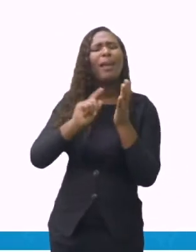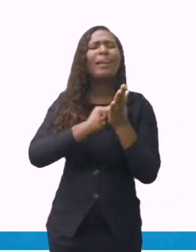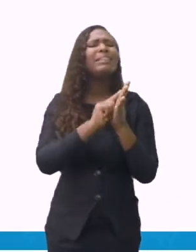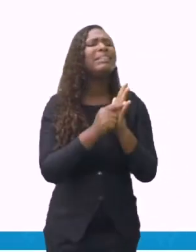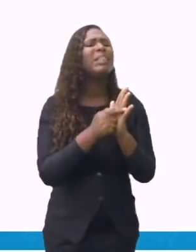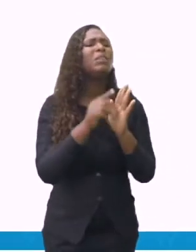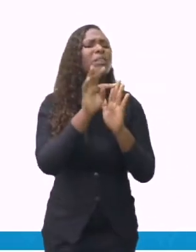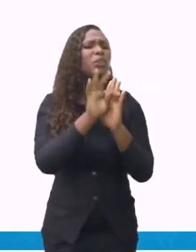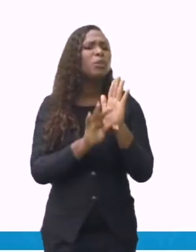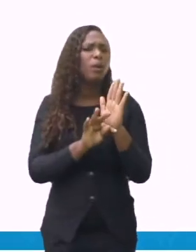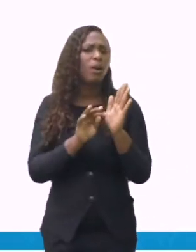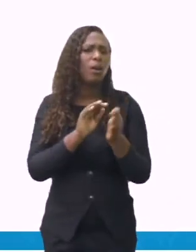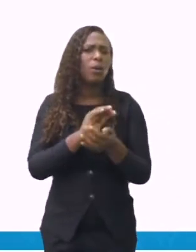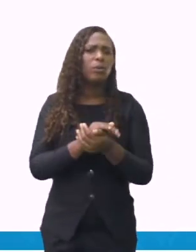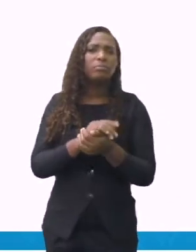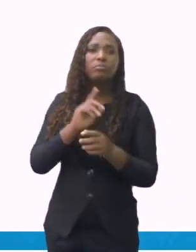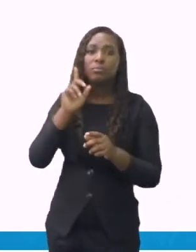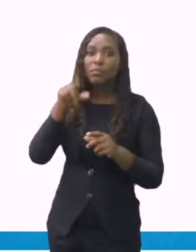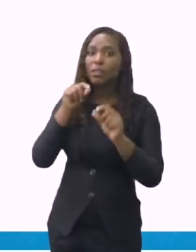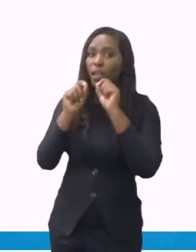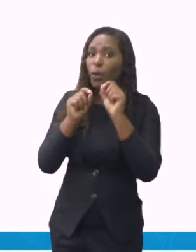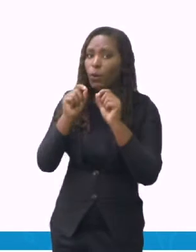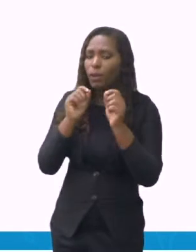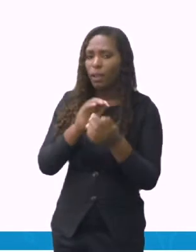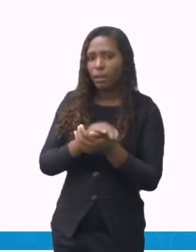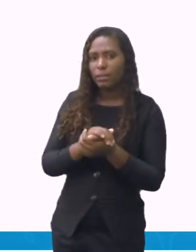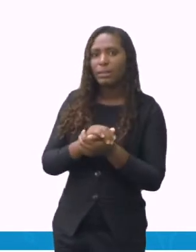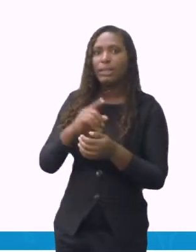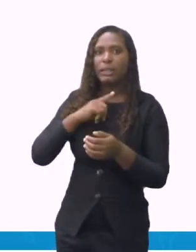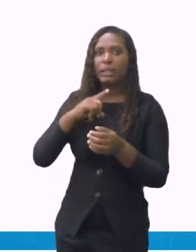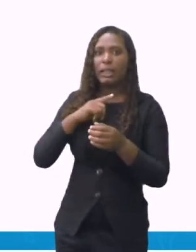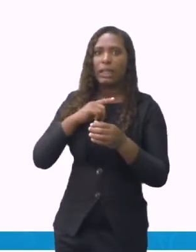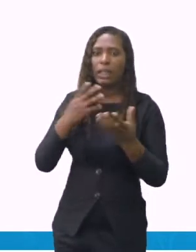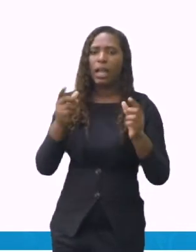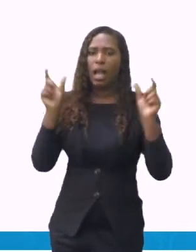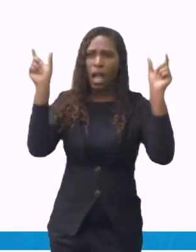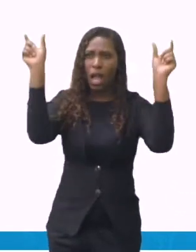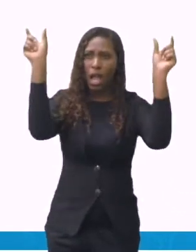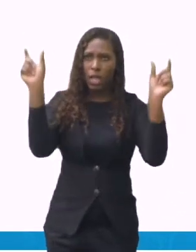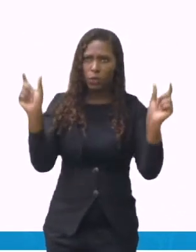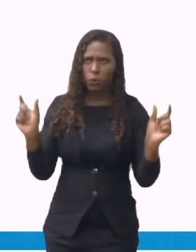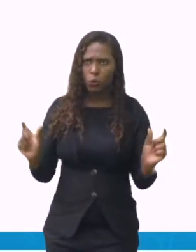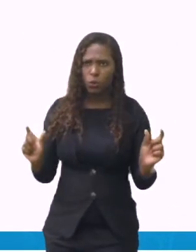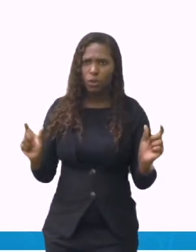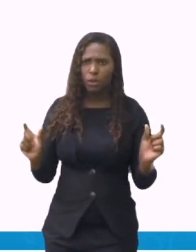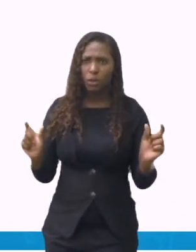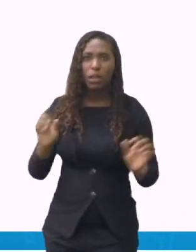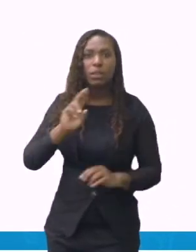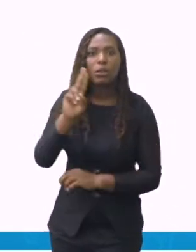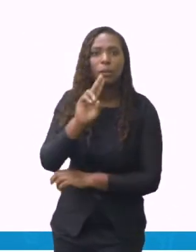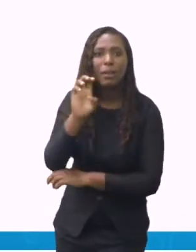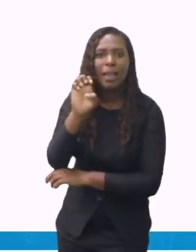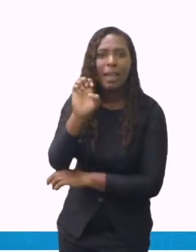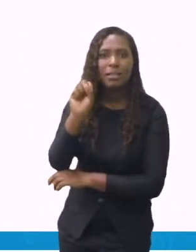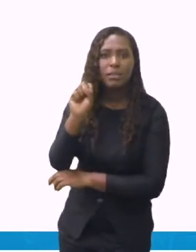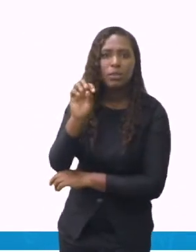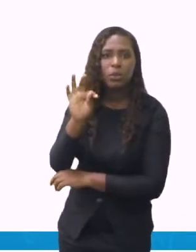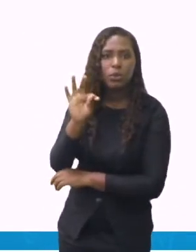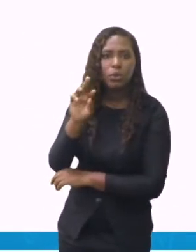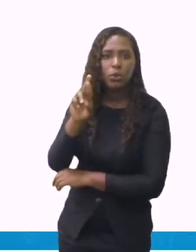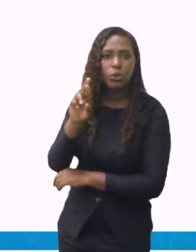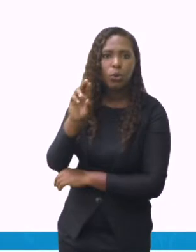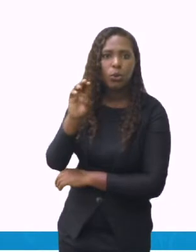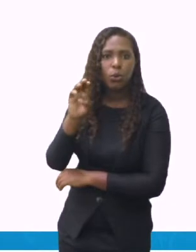que se relacionam à estrutura a qual são produzidos, definindo assim os gêneros textuais.